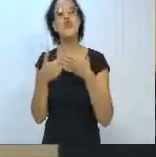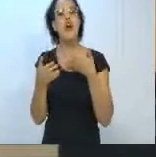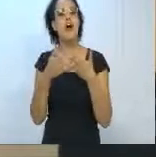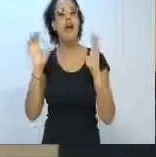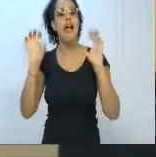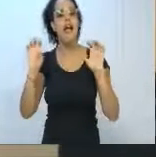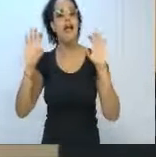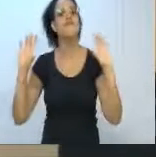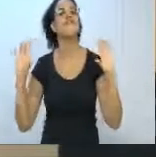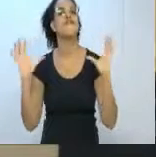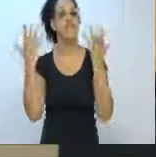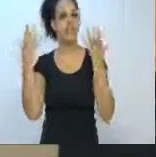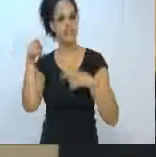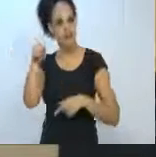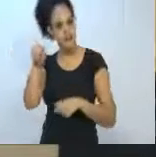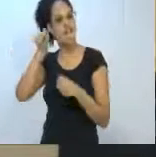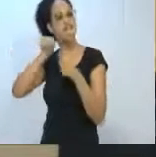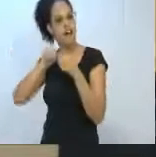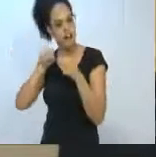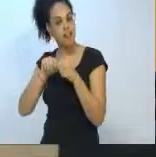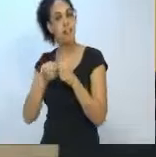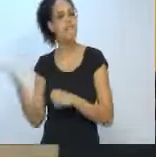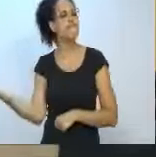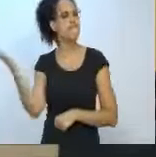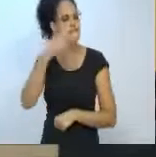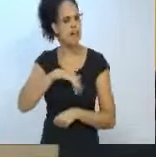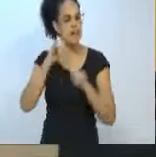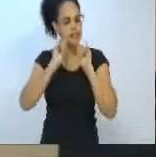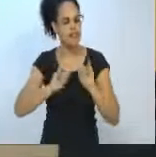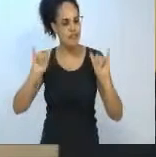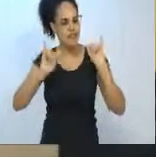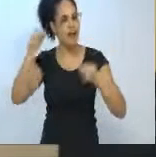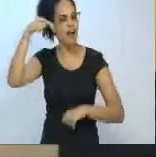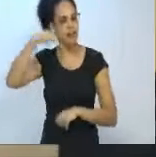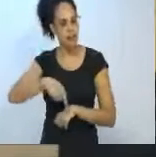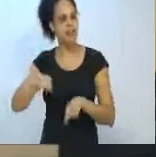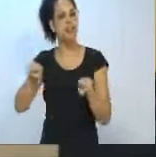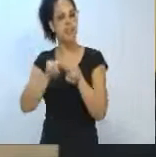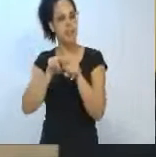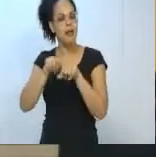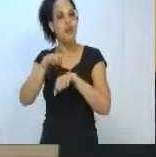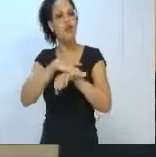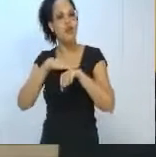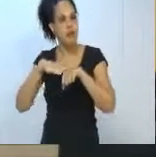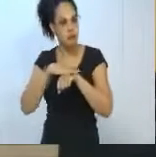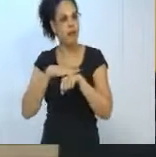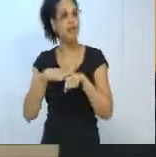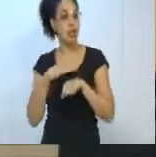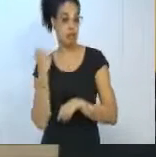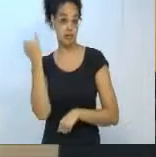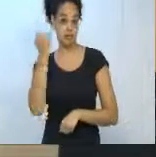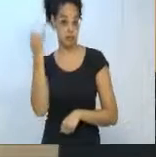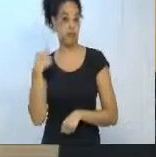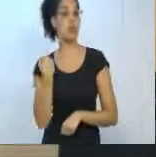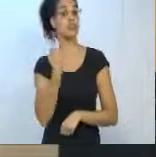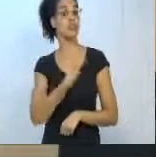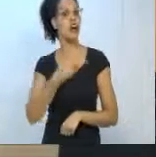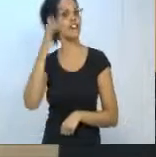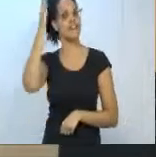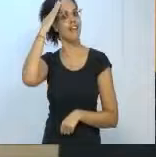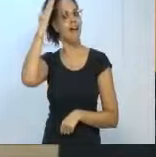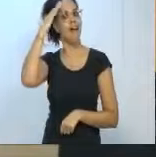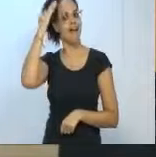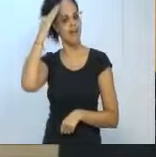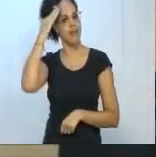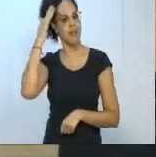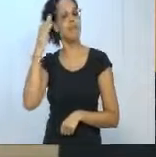for fazer. Vir anunciar aqui, conversar aqui, é muito importante que os parlamentares tenham conhecimento para poder cada vez